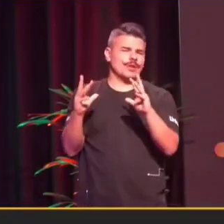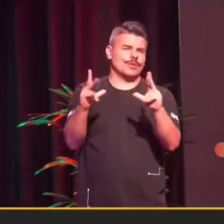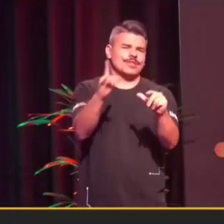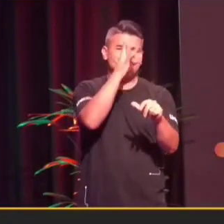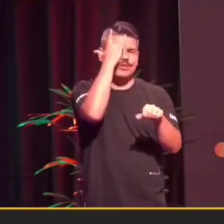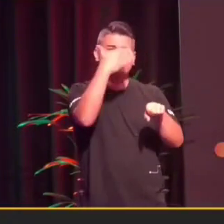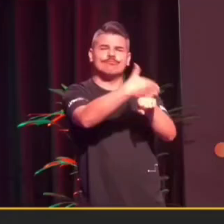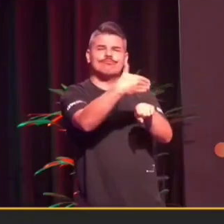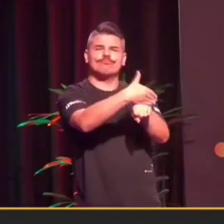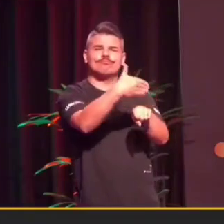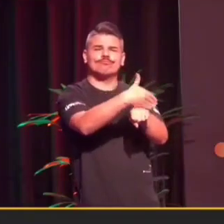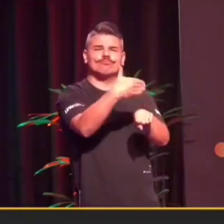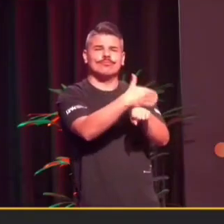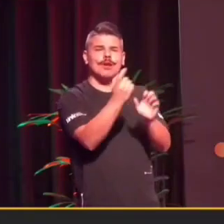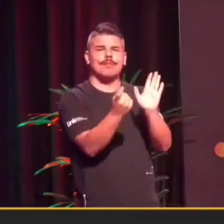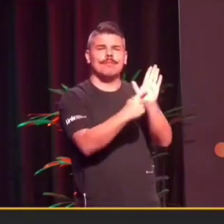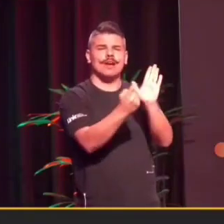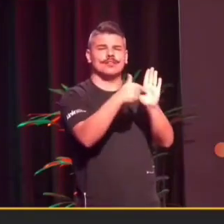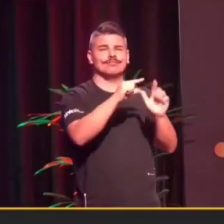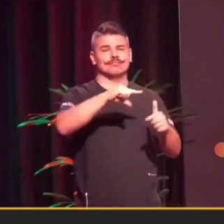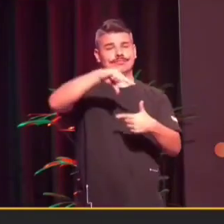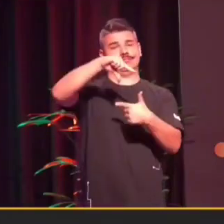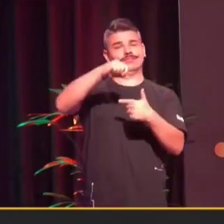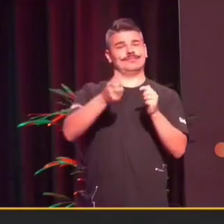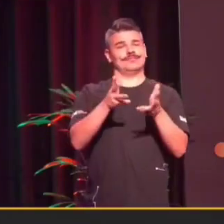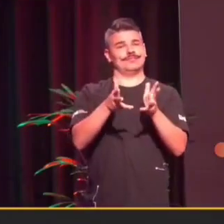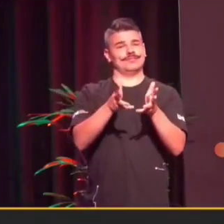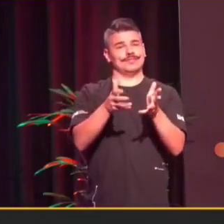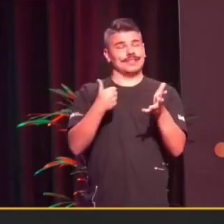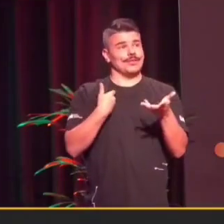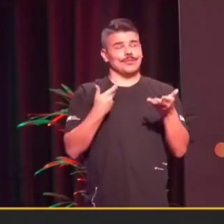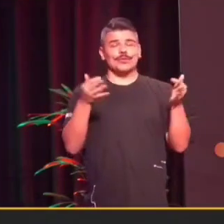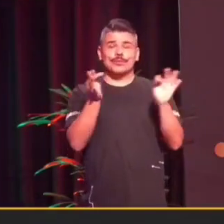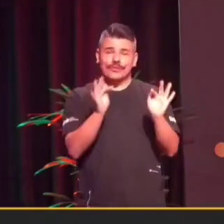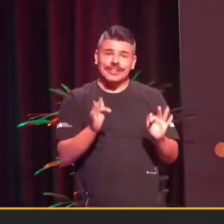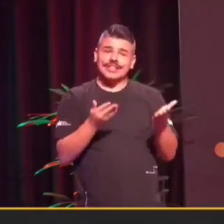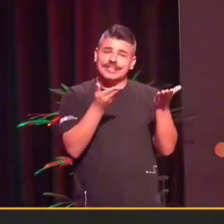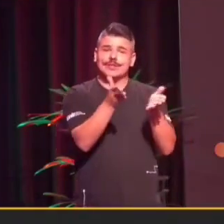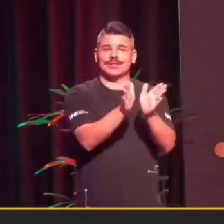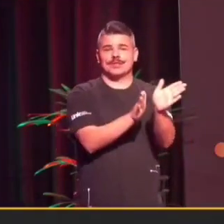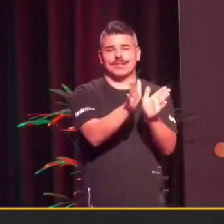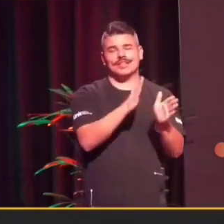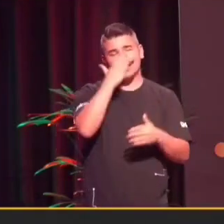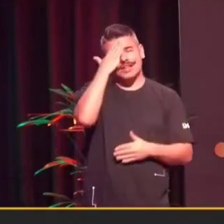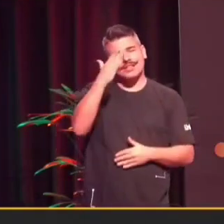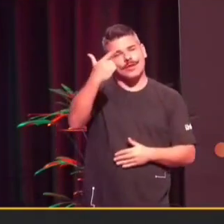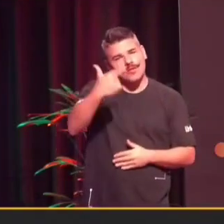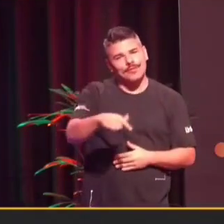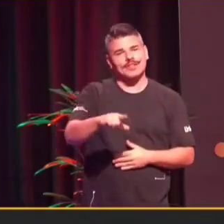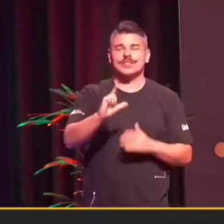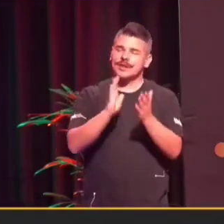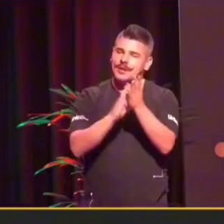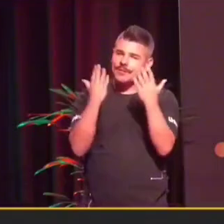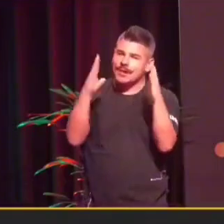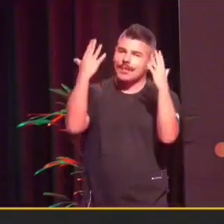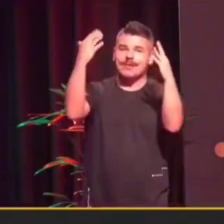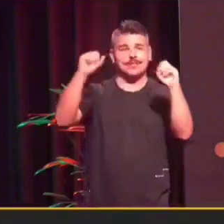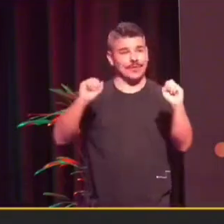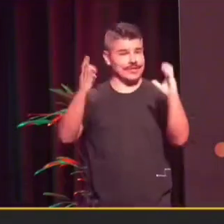os nossos clientes e para todas as pessoas. A está muito feliz. Eu queria agradecer mais uma vez e parabenizar pelo evento.